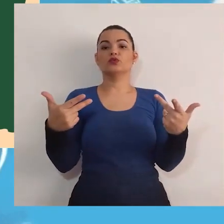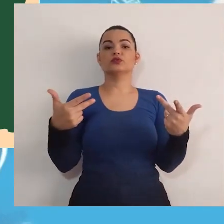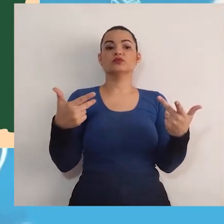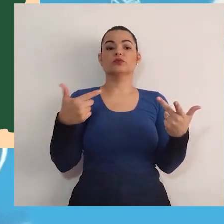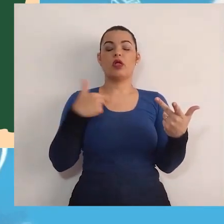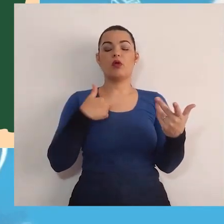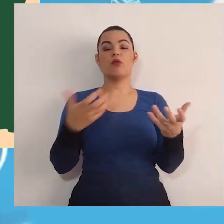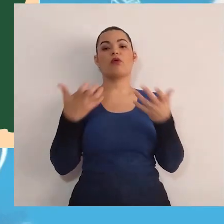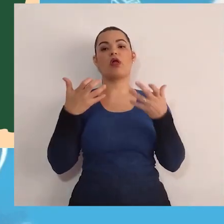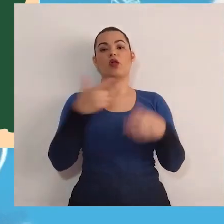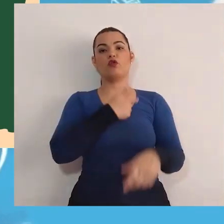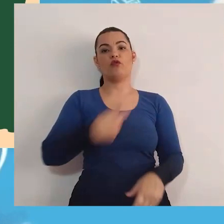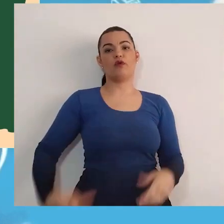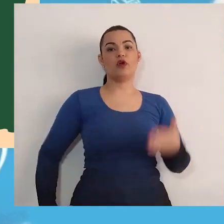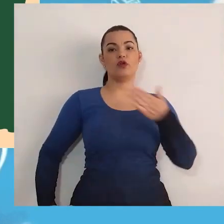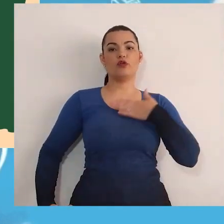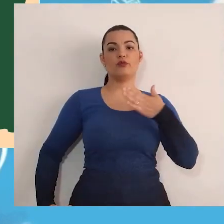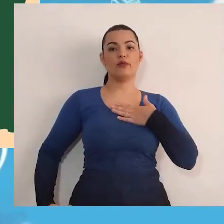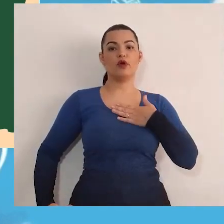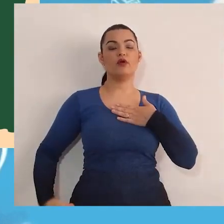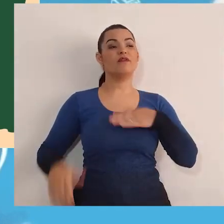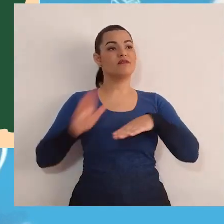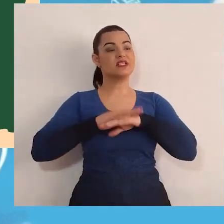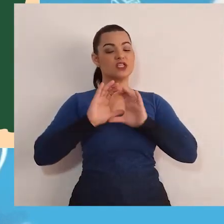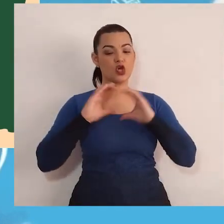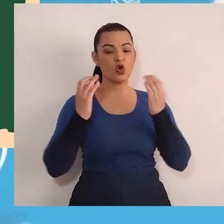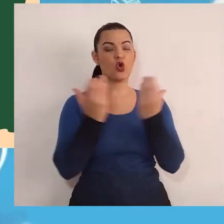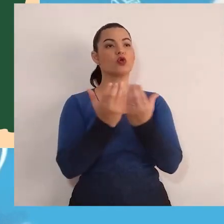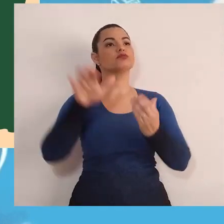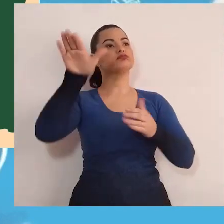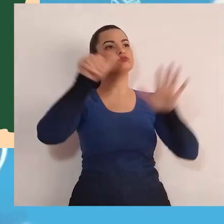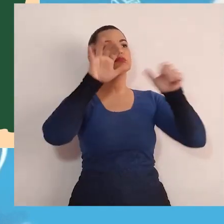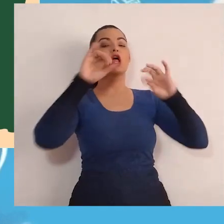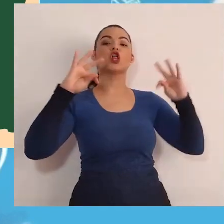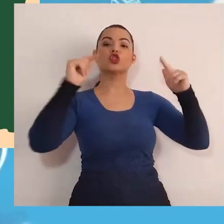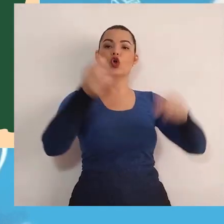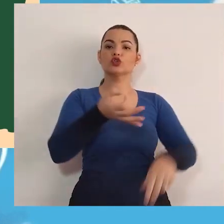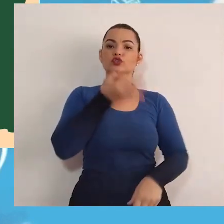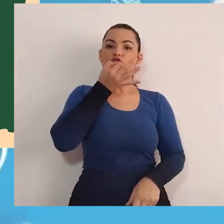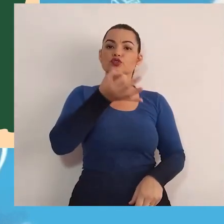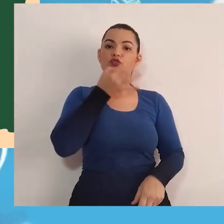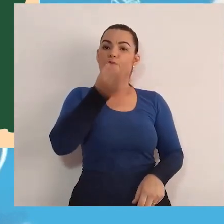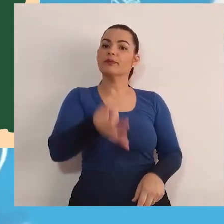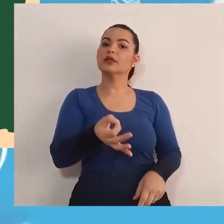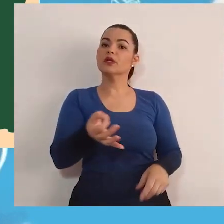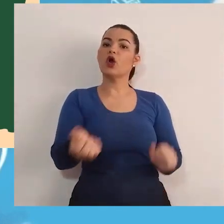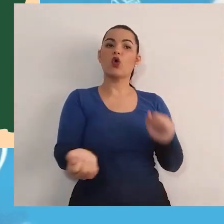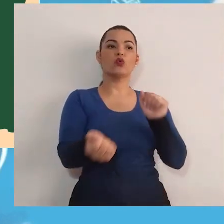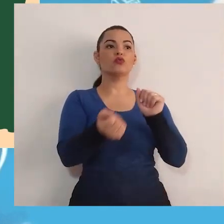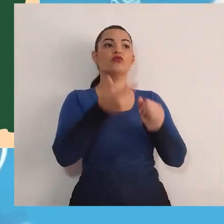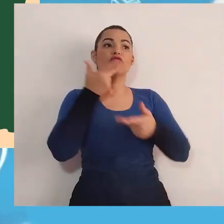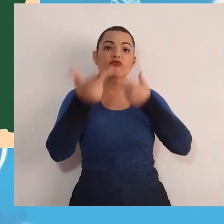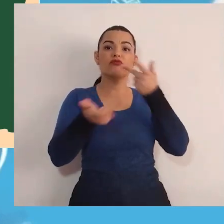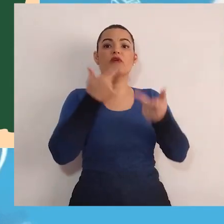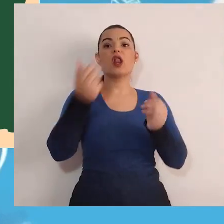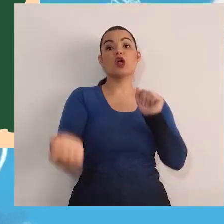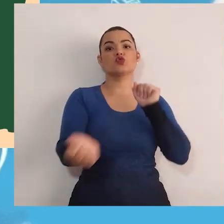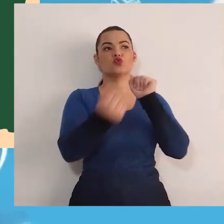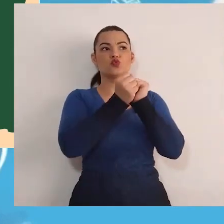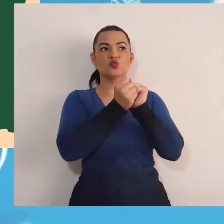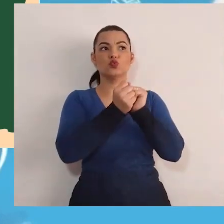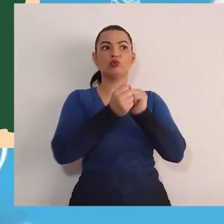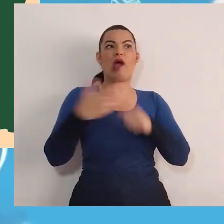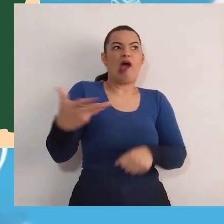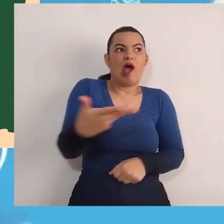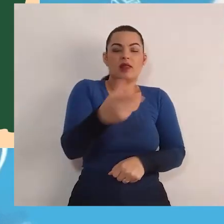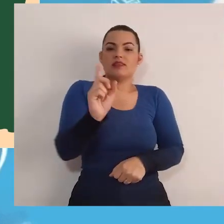possam opinar sobre as coisas que vamos decidir a respeito da floresta. Juntos e sem pressa. E foi